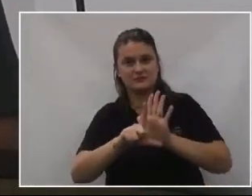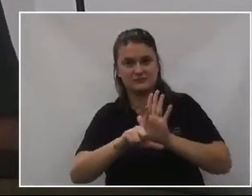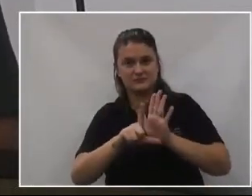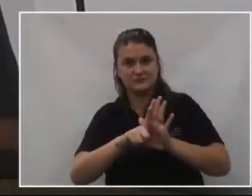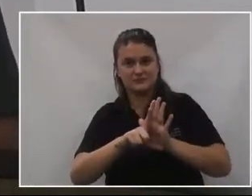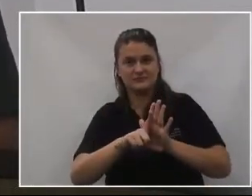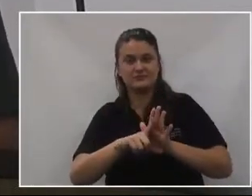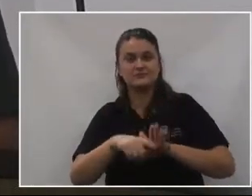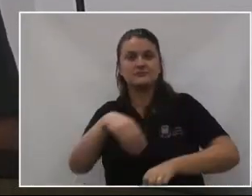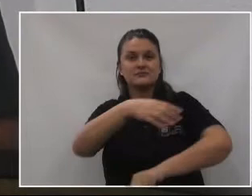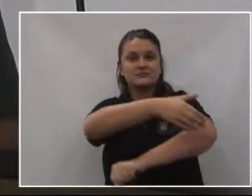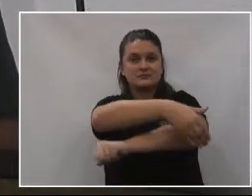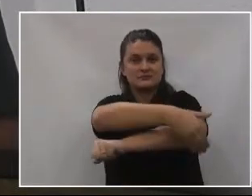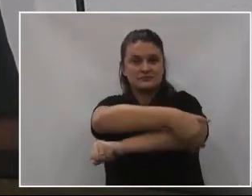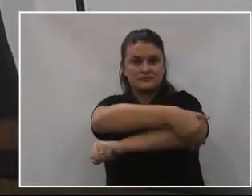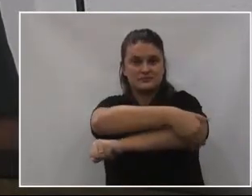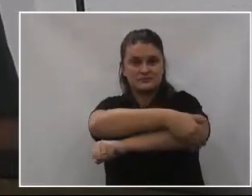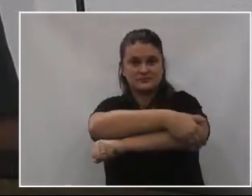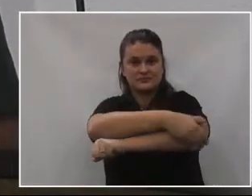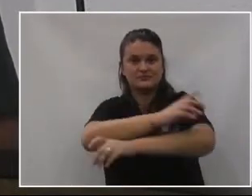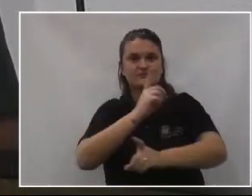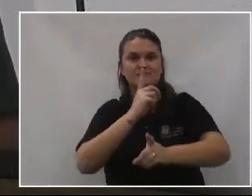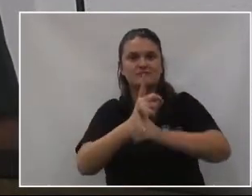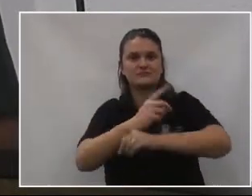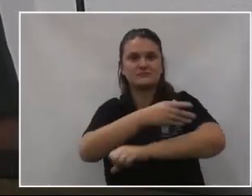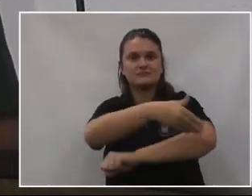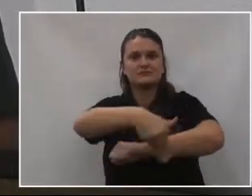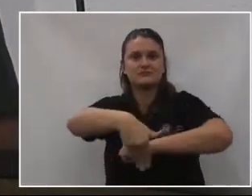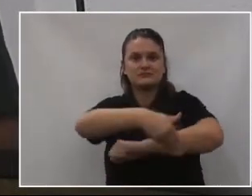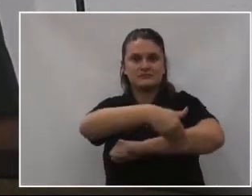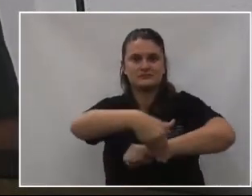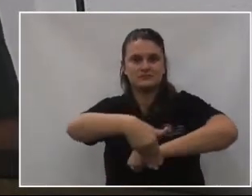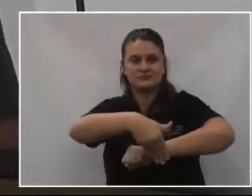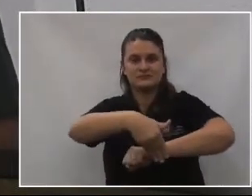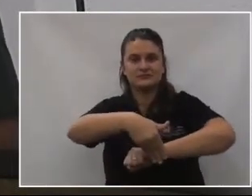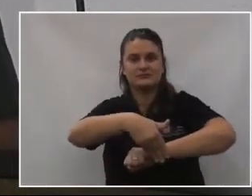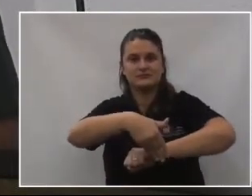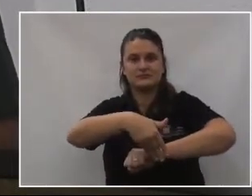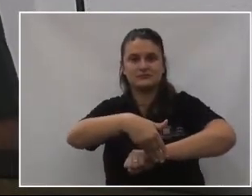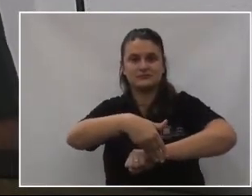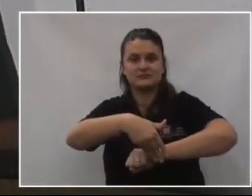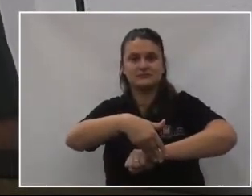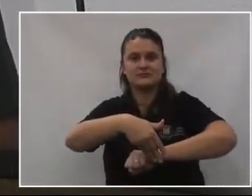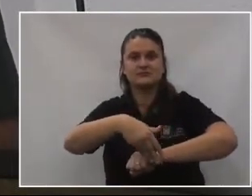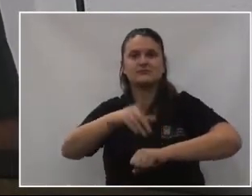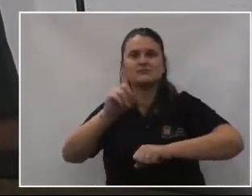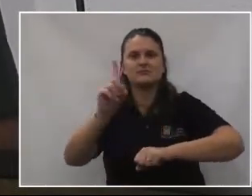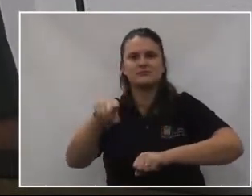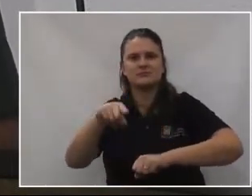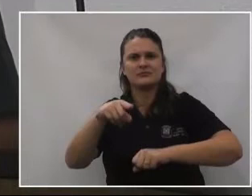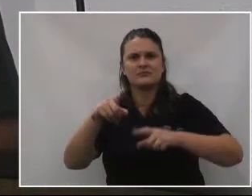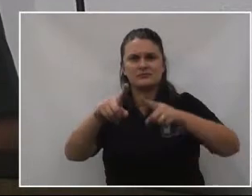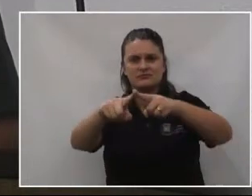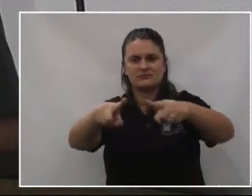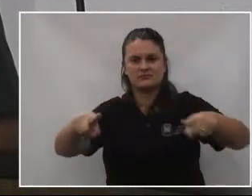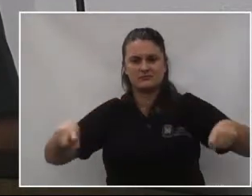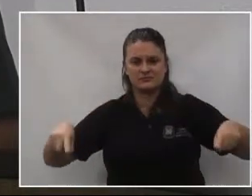Ela está localizada, assim, para vocês se situarem, é uma área triangular,